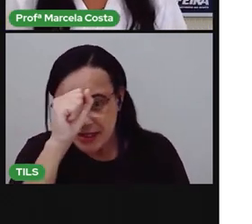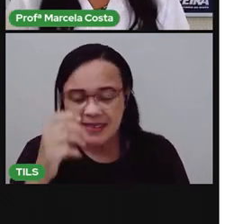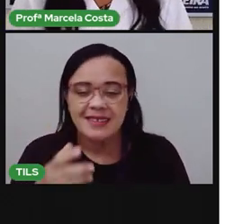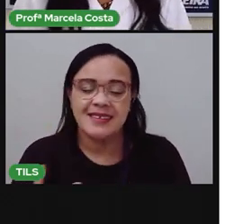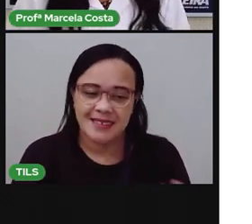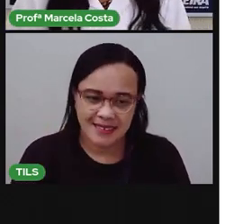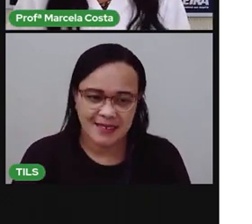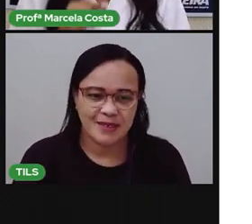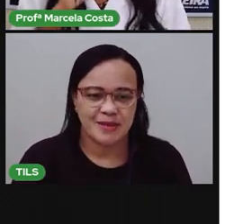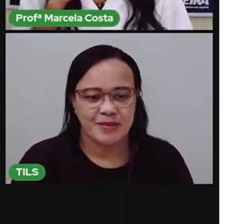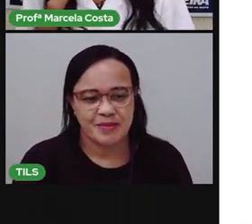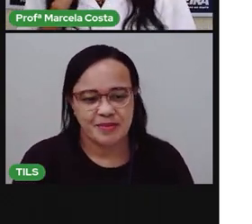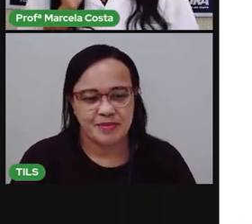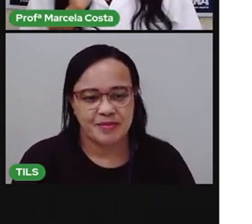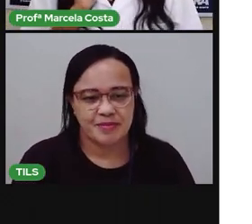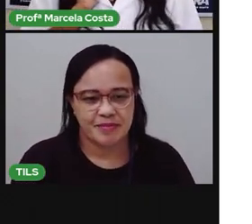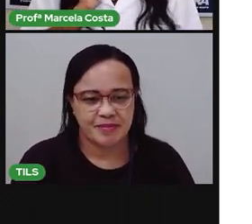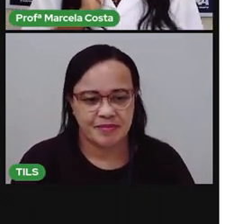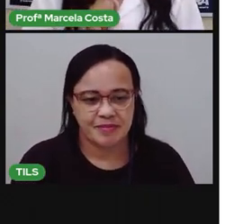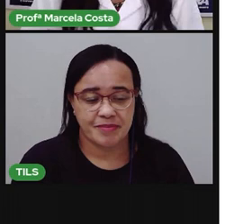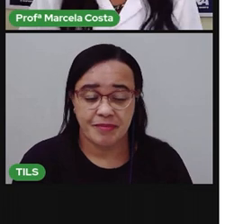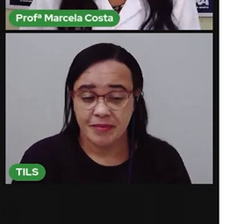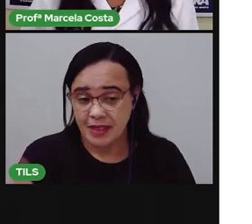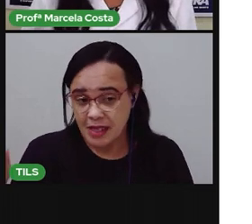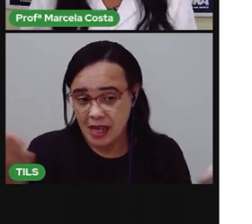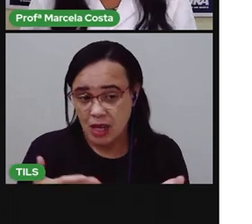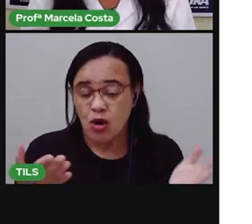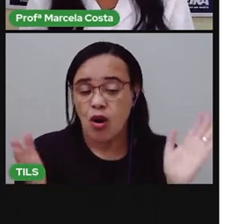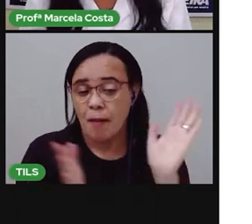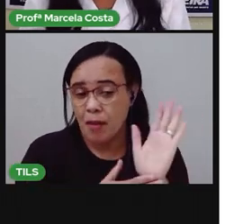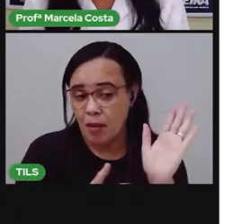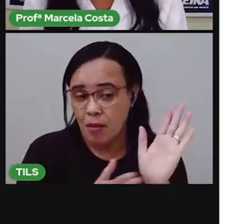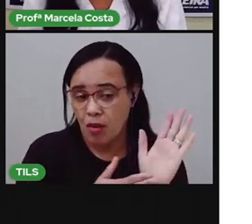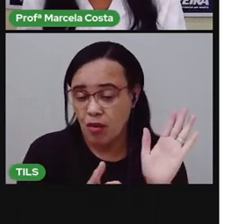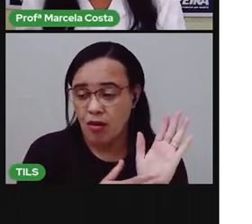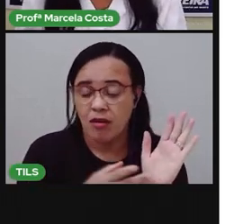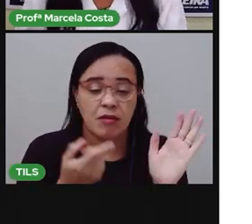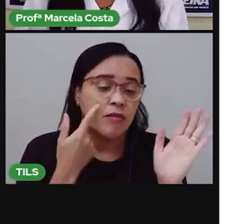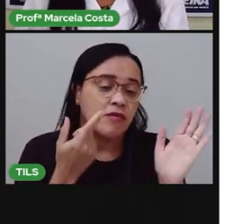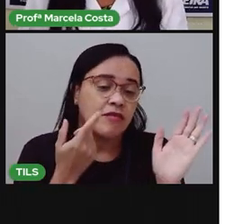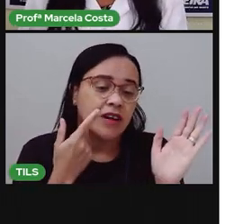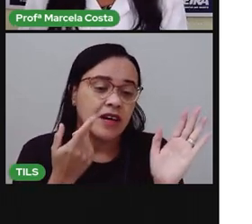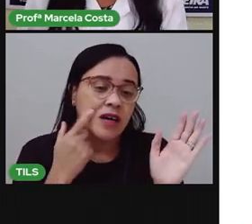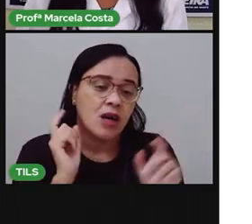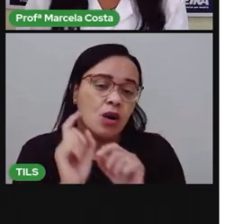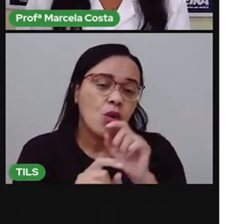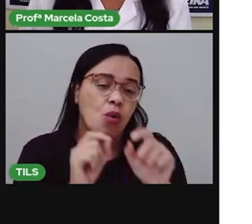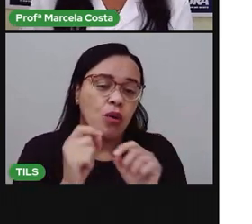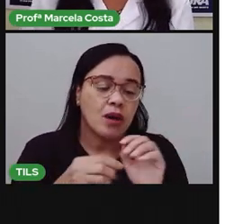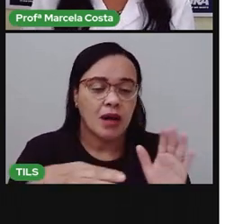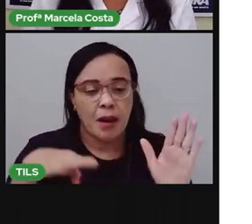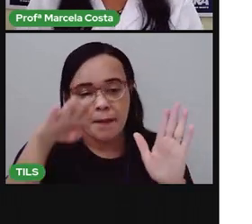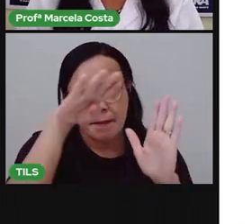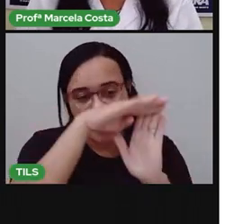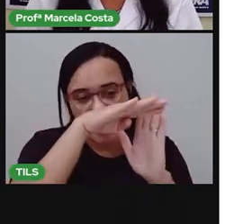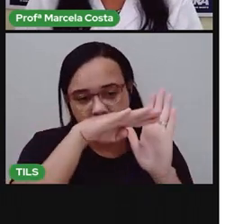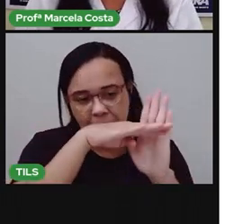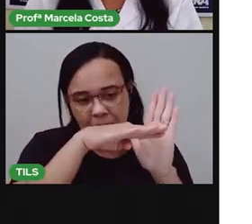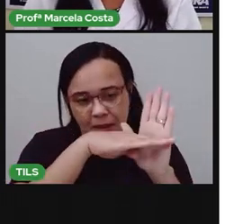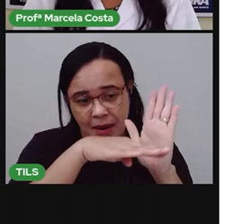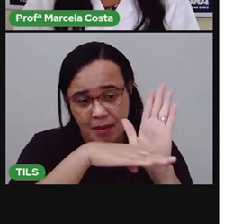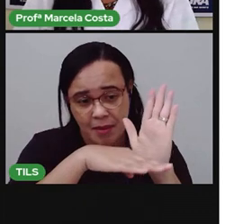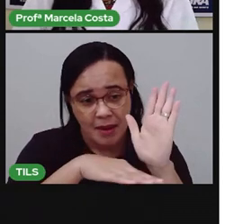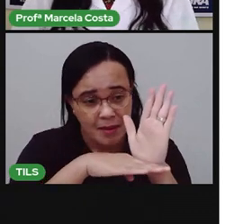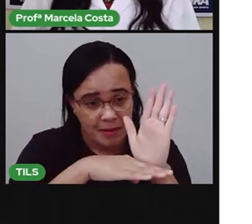Agora, eu tenho uma proposta. Vamos fazer uma lista de alguns produtos que a gente tem em casa.